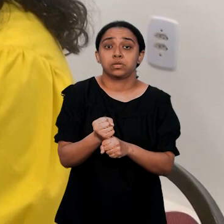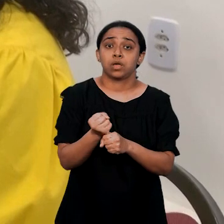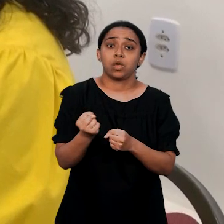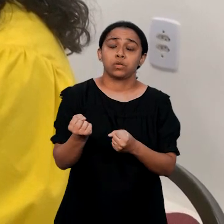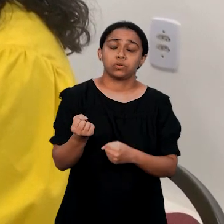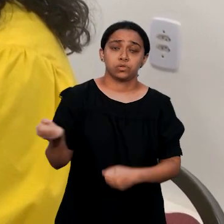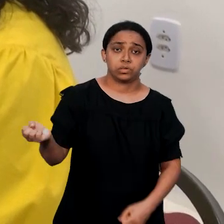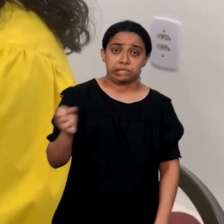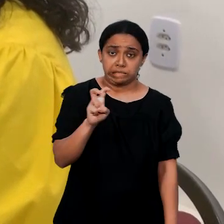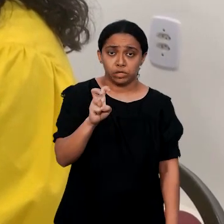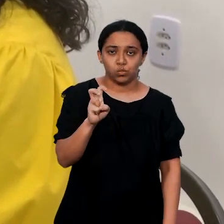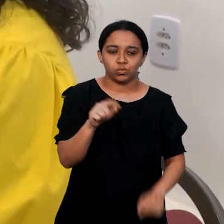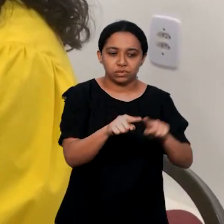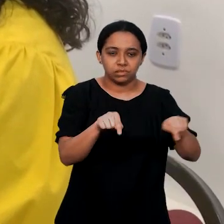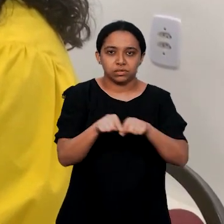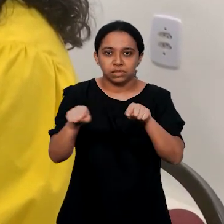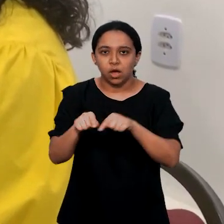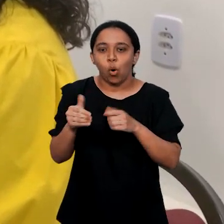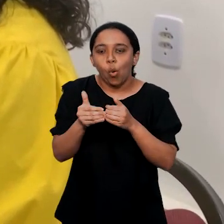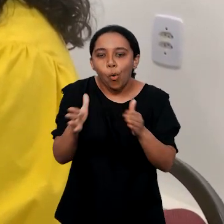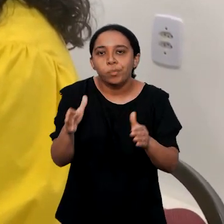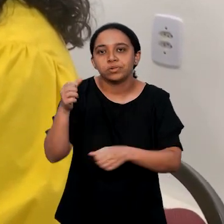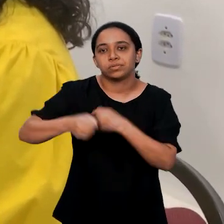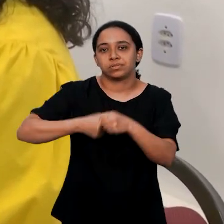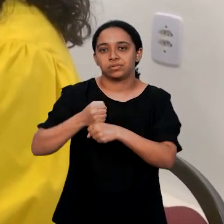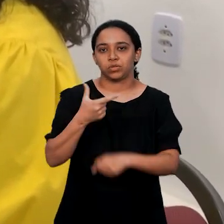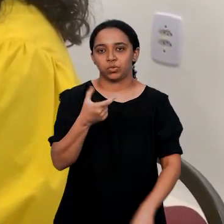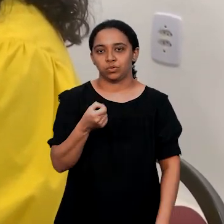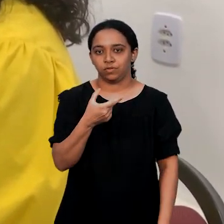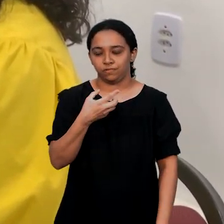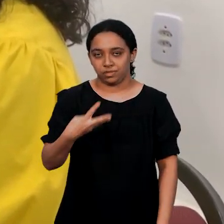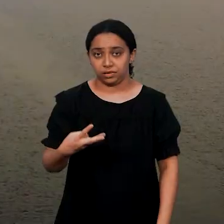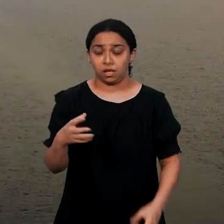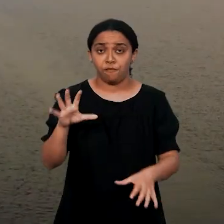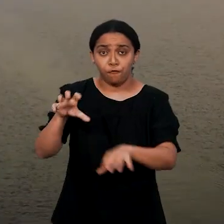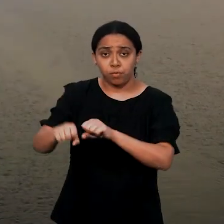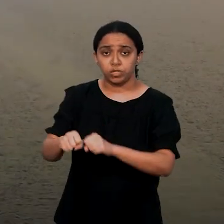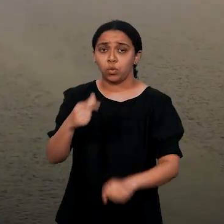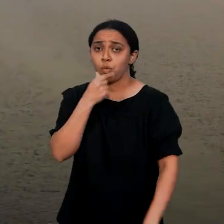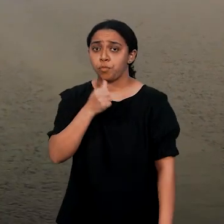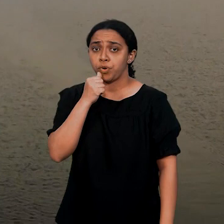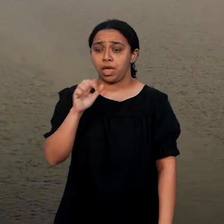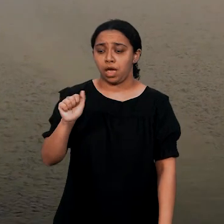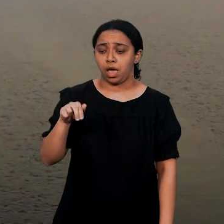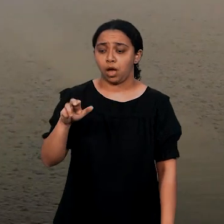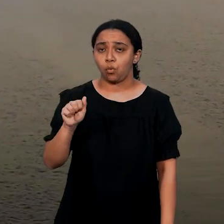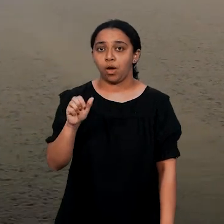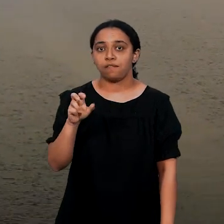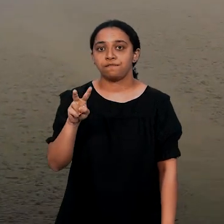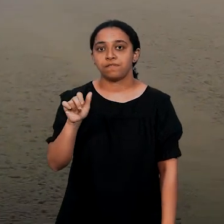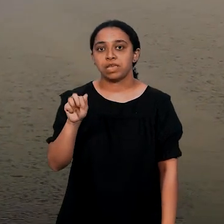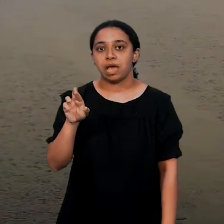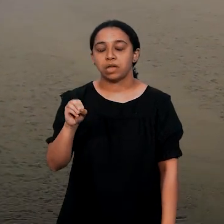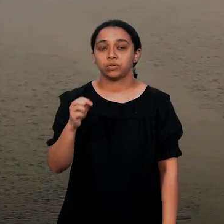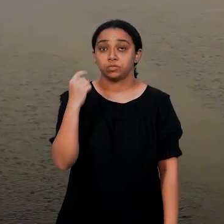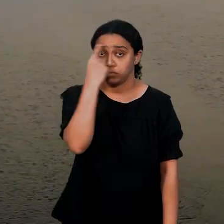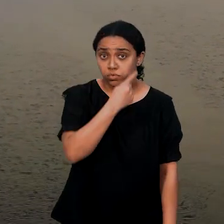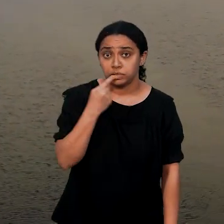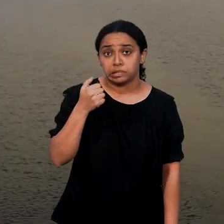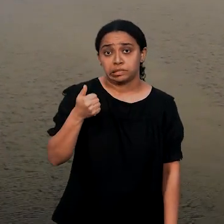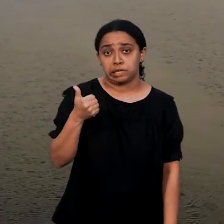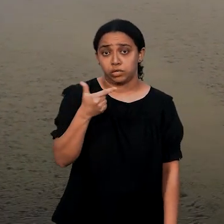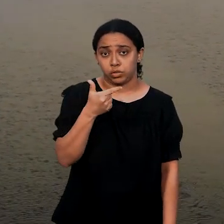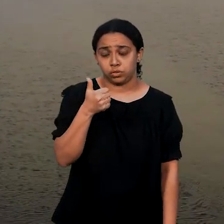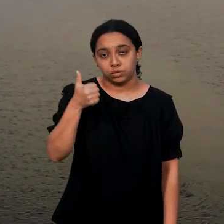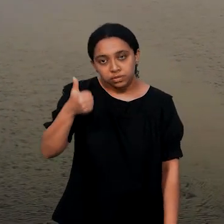e as primeiras cinco turmas vão ser abertas ainda em 2023. A formação dos aquaviários conta com 112 horas